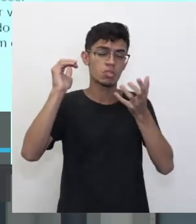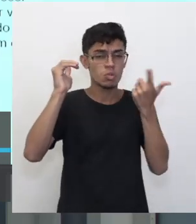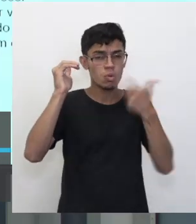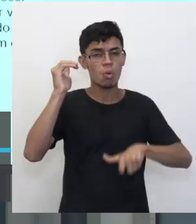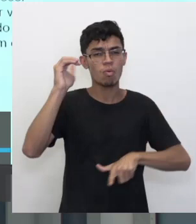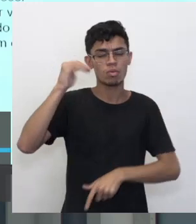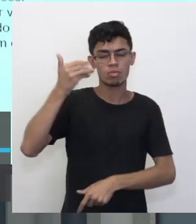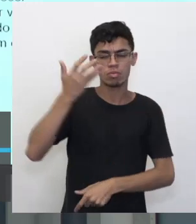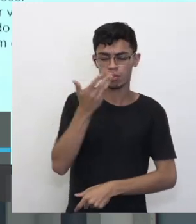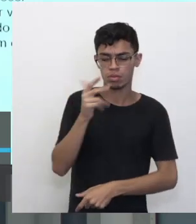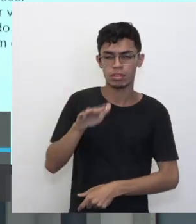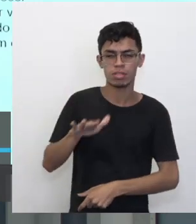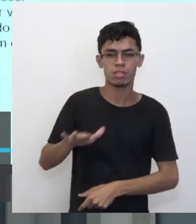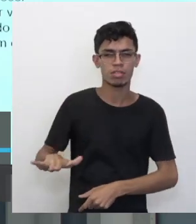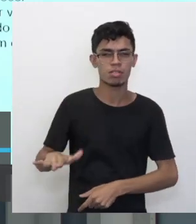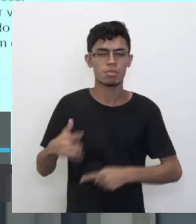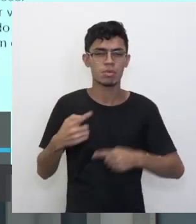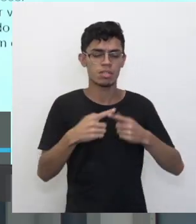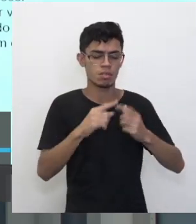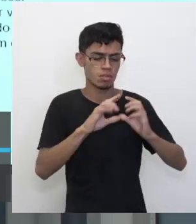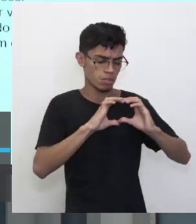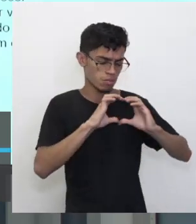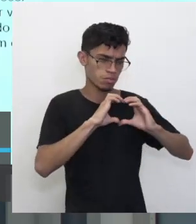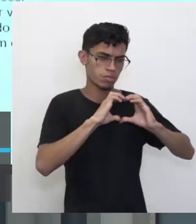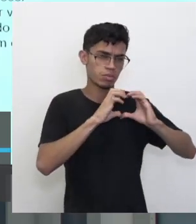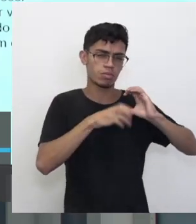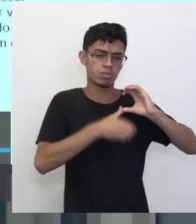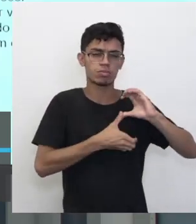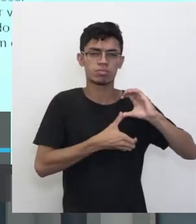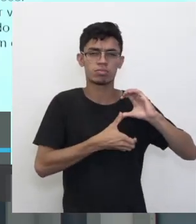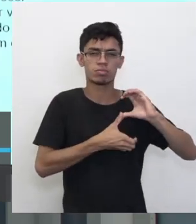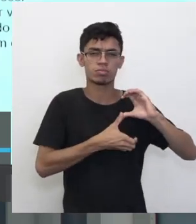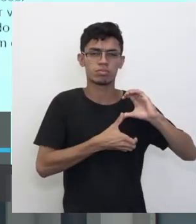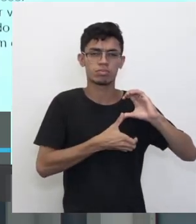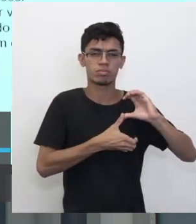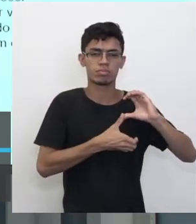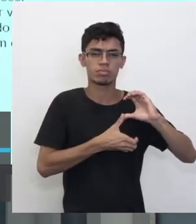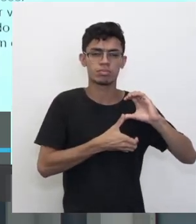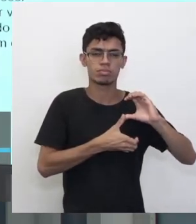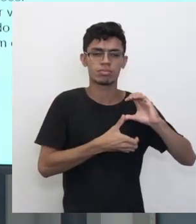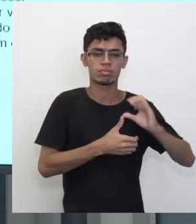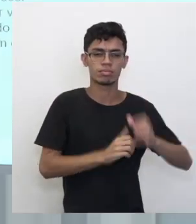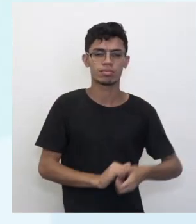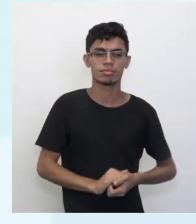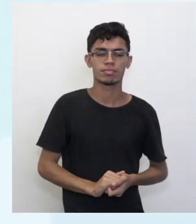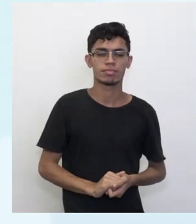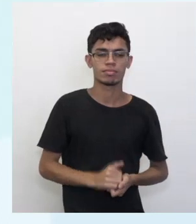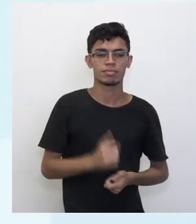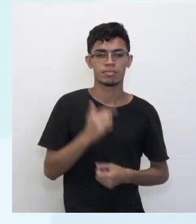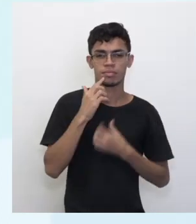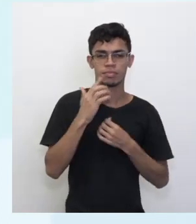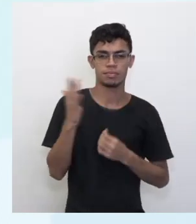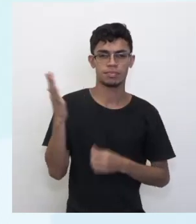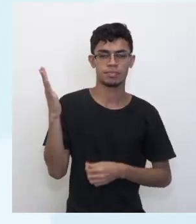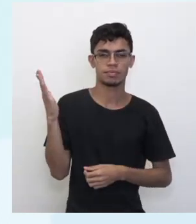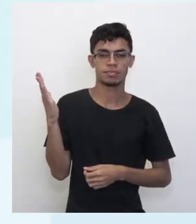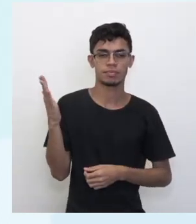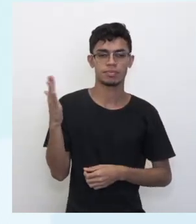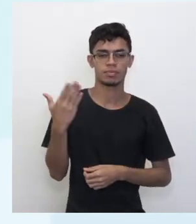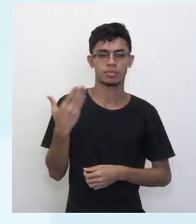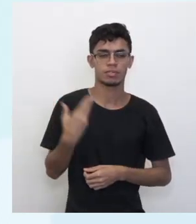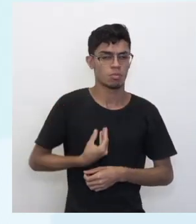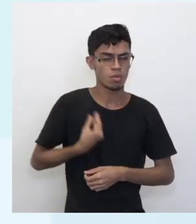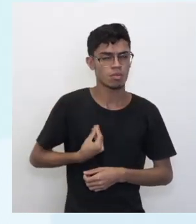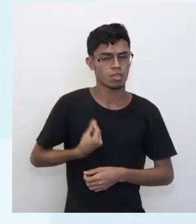menos que um coração partido. Olha, eu vou chorar de emoção, é lindo. Eu gostei pra caramba. Vamos lá para o final. Olha só. Opa, adiantei. Dá para viver mesmo